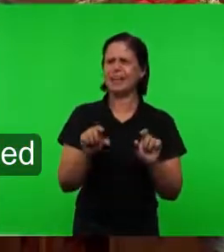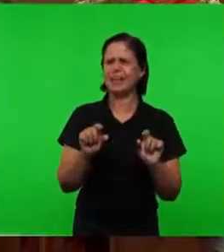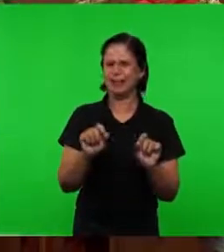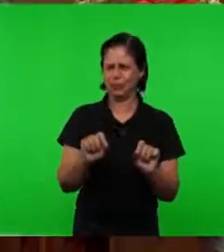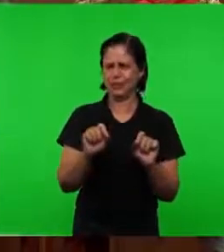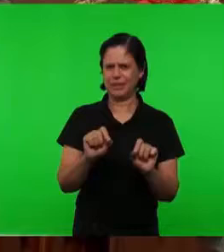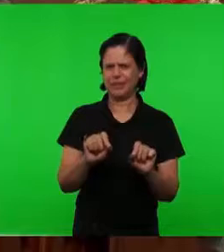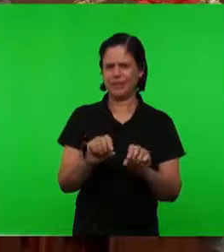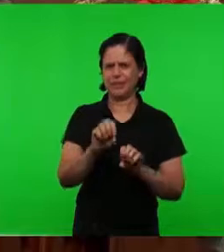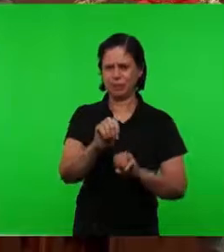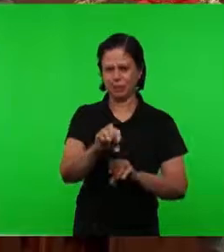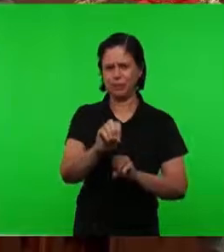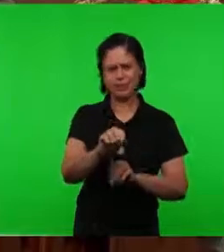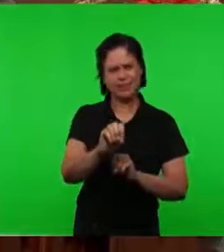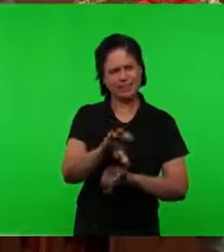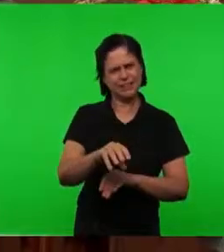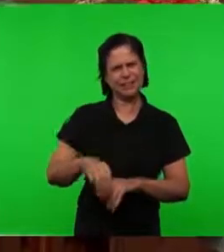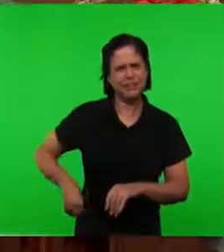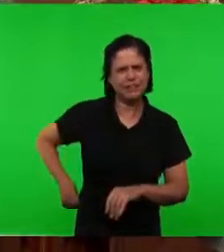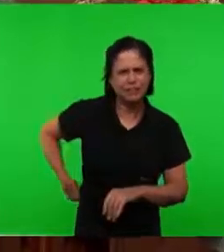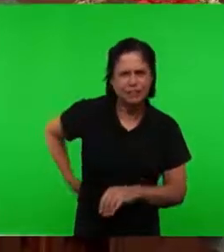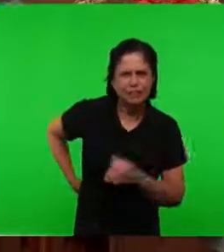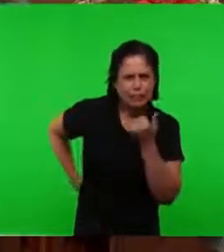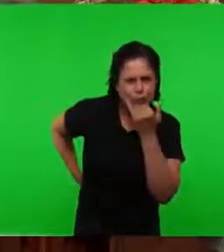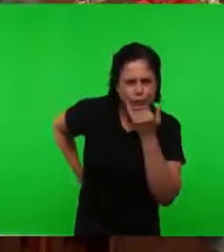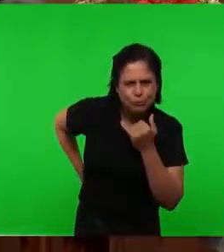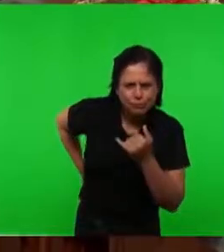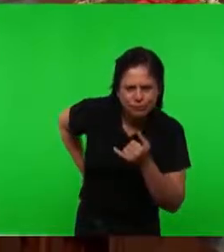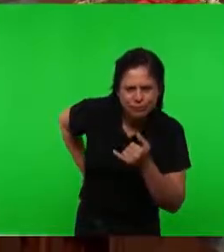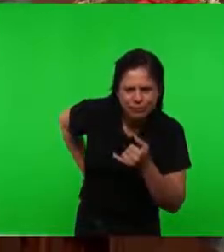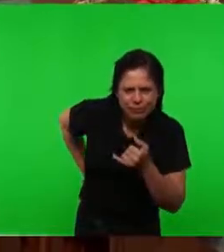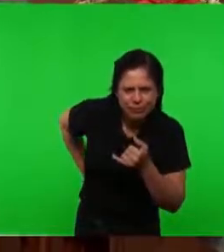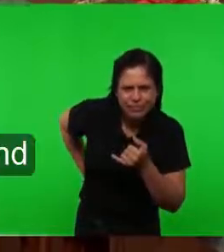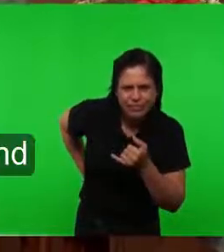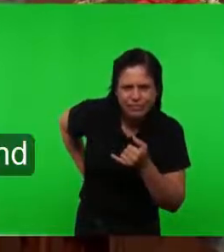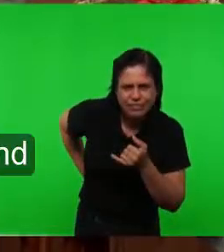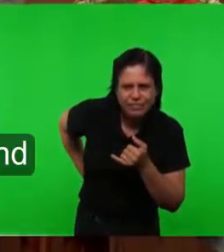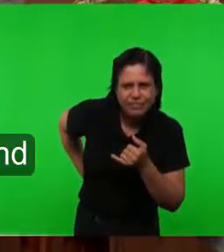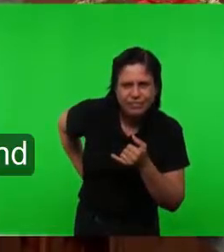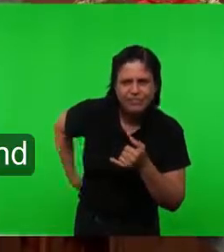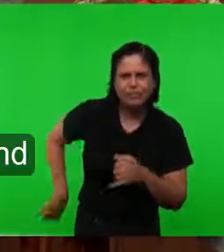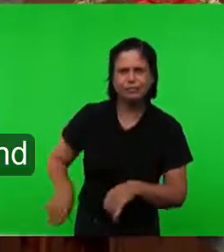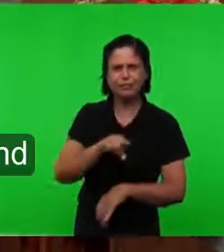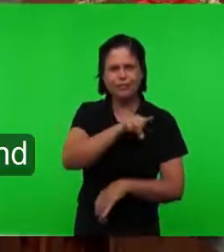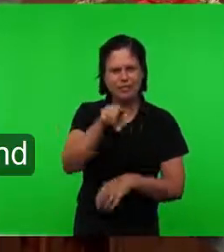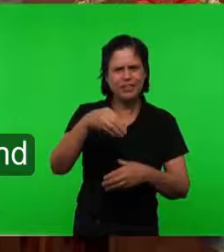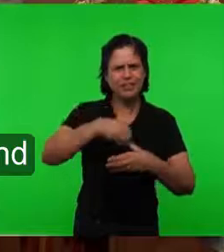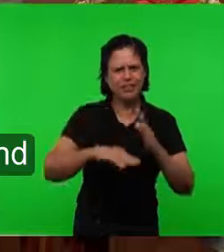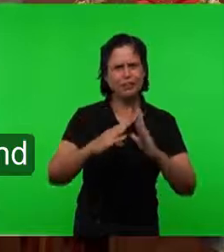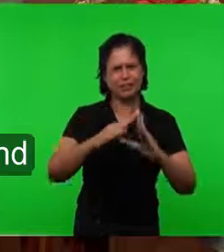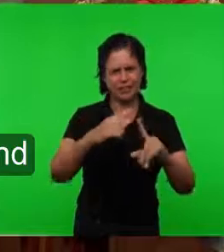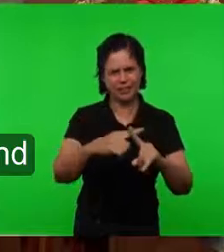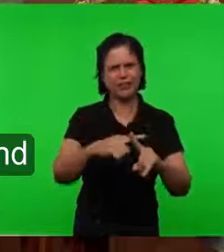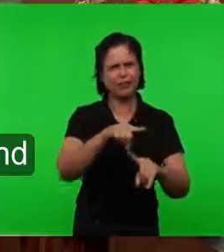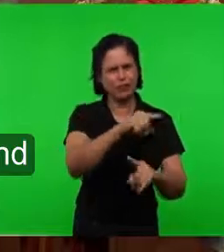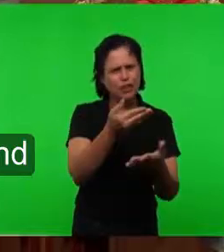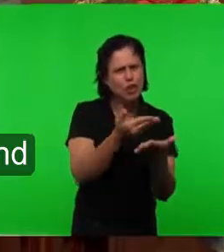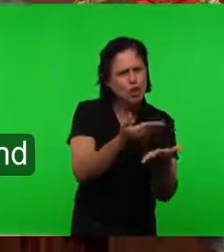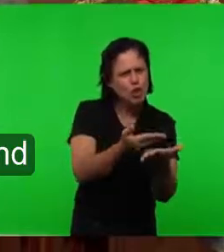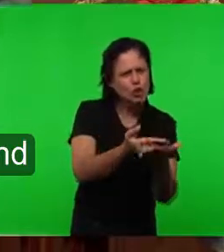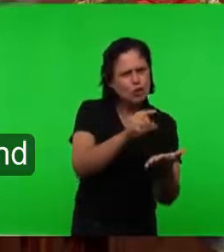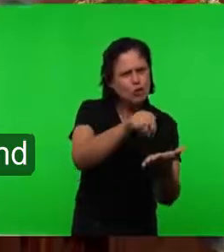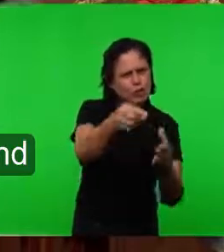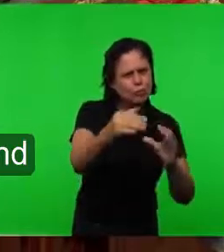acrescentado aos nossos estudos aqui Os nossos irmãos Nas igrejas têm colaborado